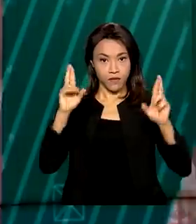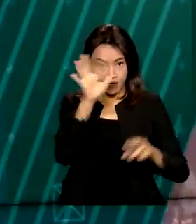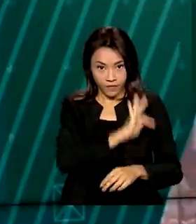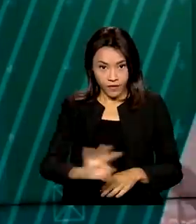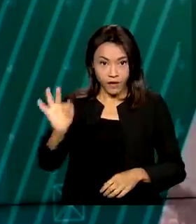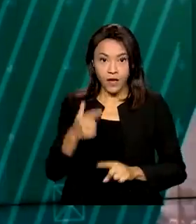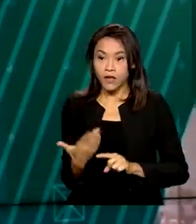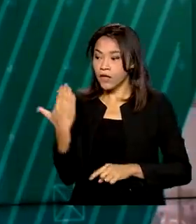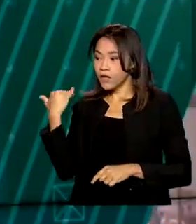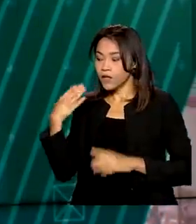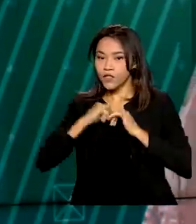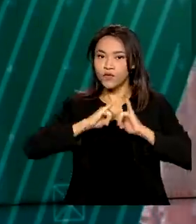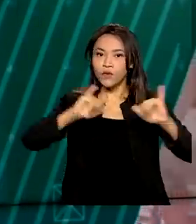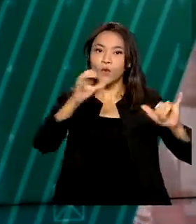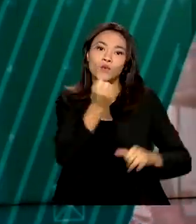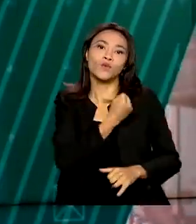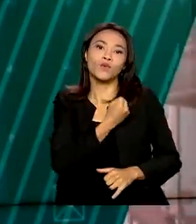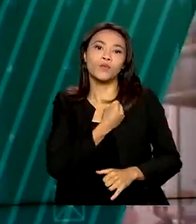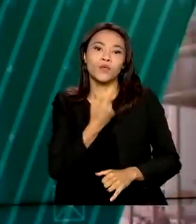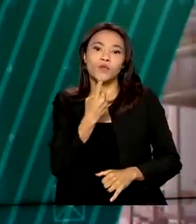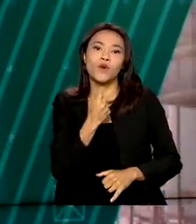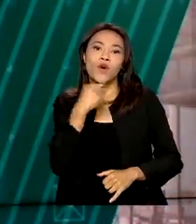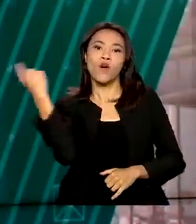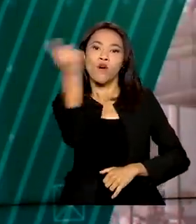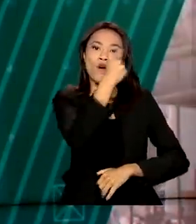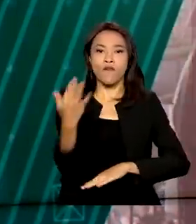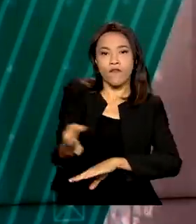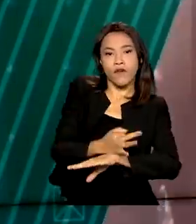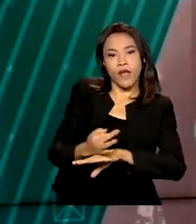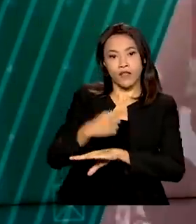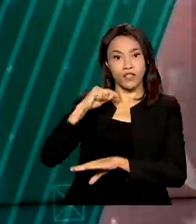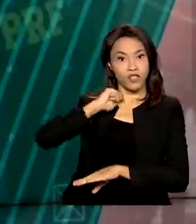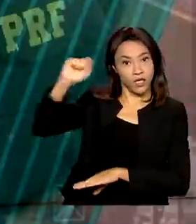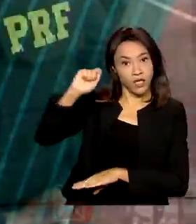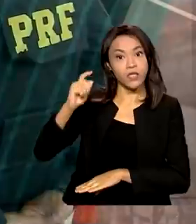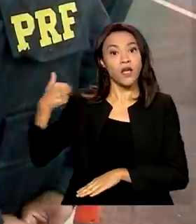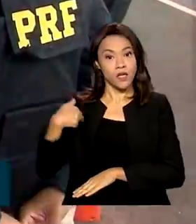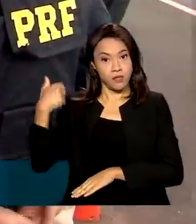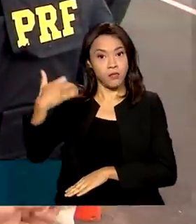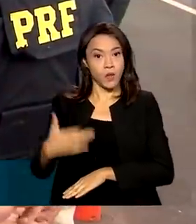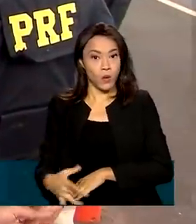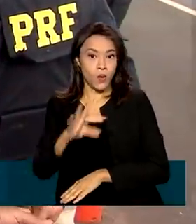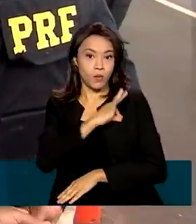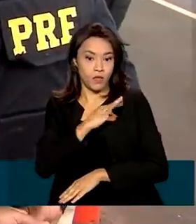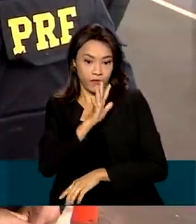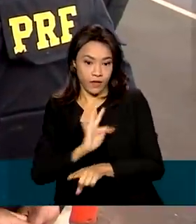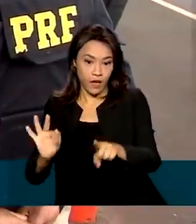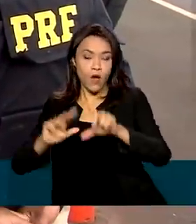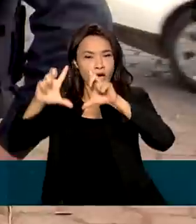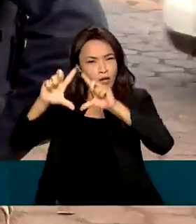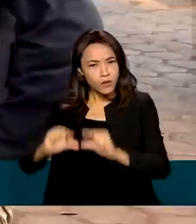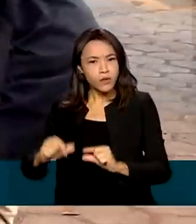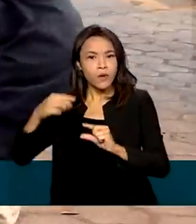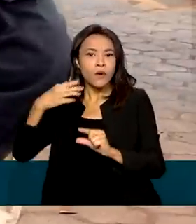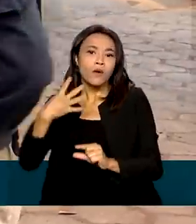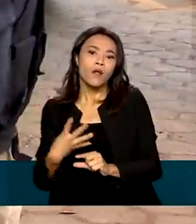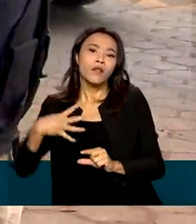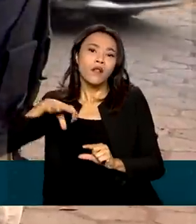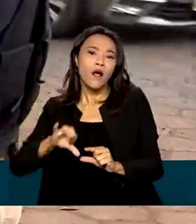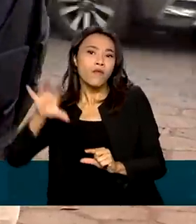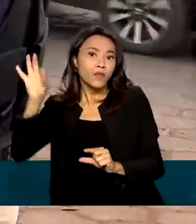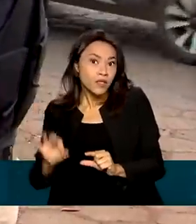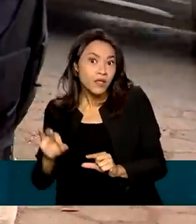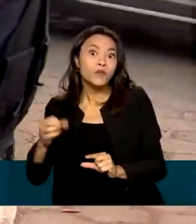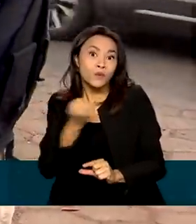os números da Operação Tiradentes deste ano. Segundo a APRF, houve uma queda de 49% no número de acidentes